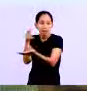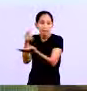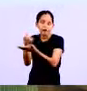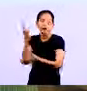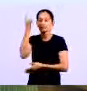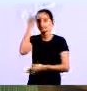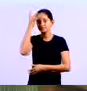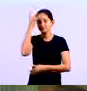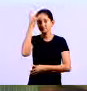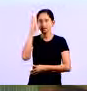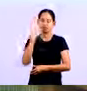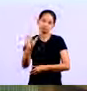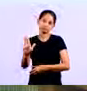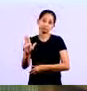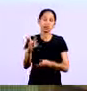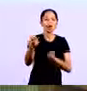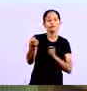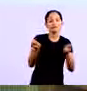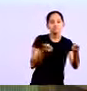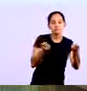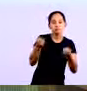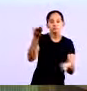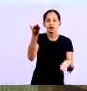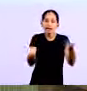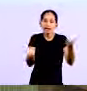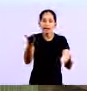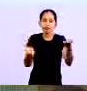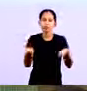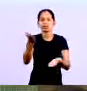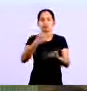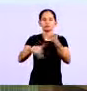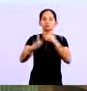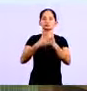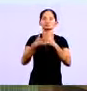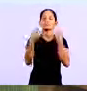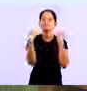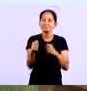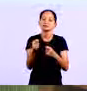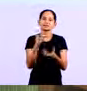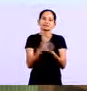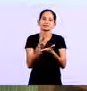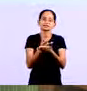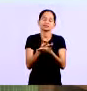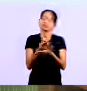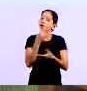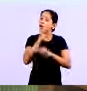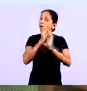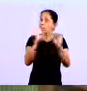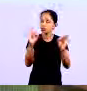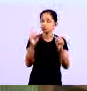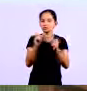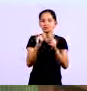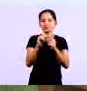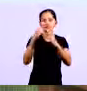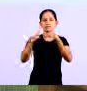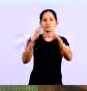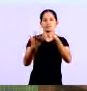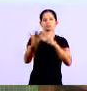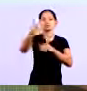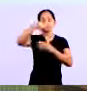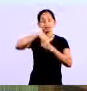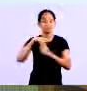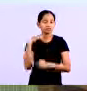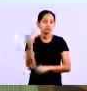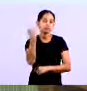Eu controlar as minhas finanças Então são várias as situações que os controles financeiros propiciam para a empresa Então é importante que